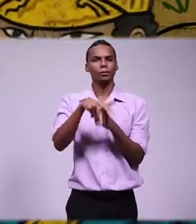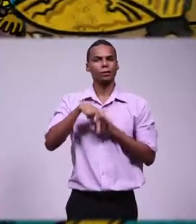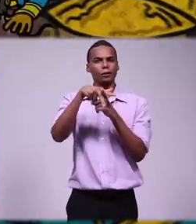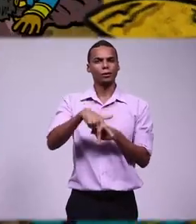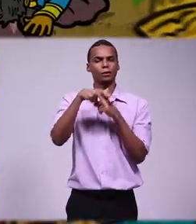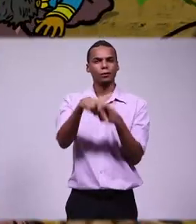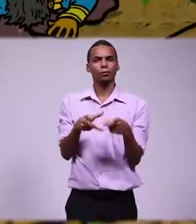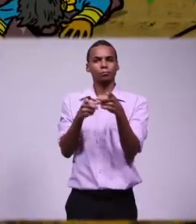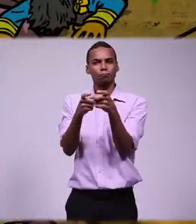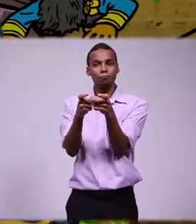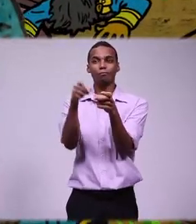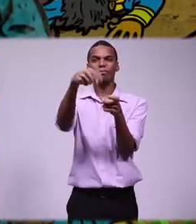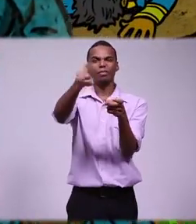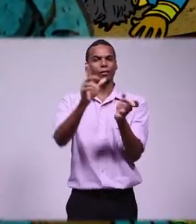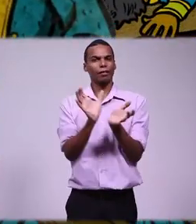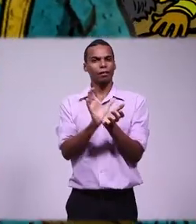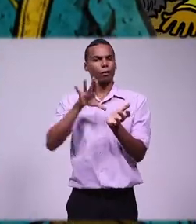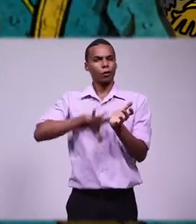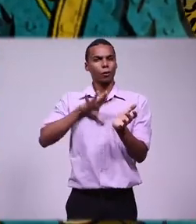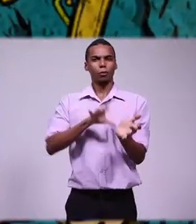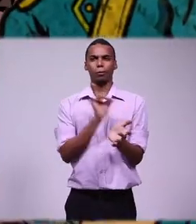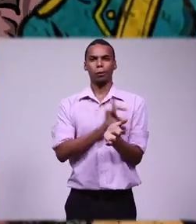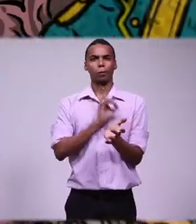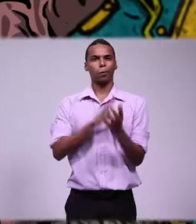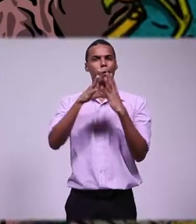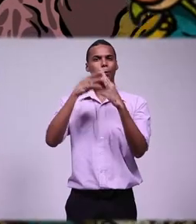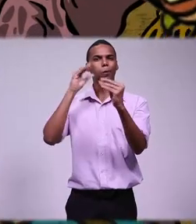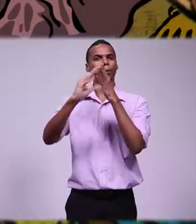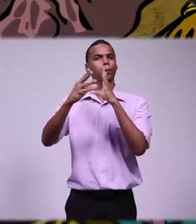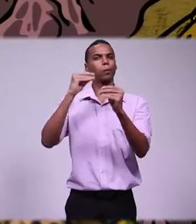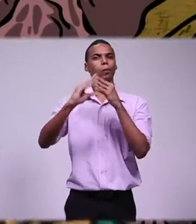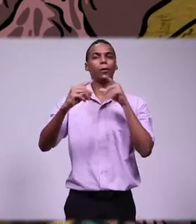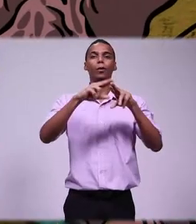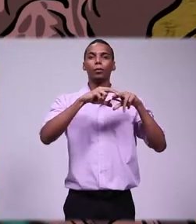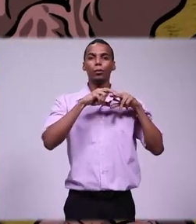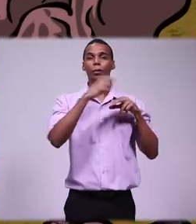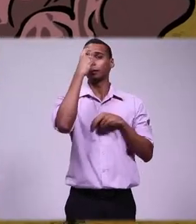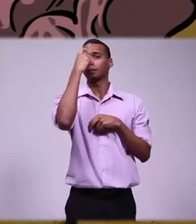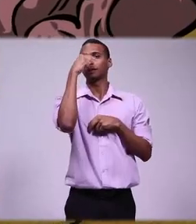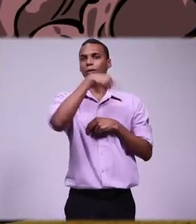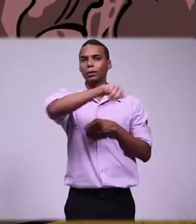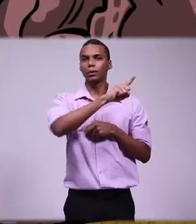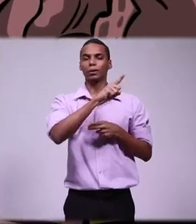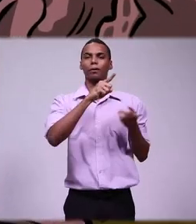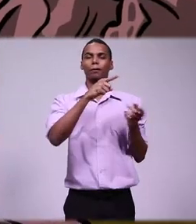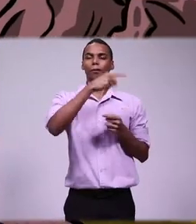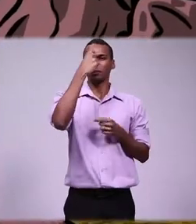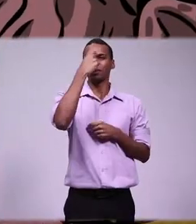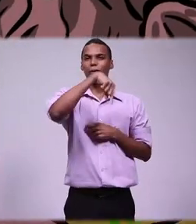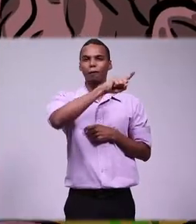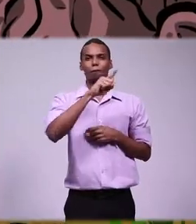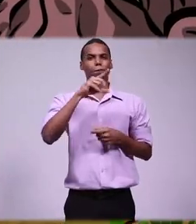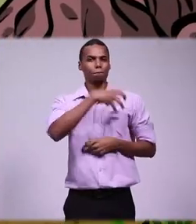degolar. As tropas portuguesas fugiram, pois imaginaram que os brasileiros recebiam reforços de cavalaria. As forças